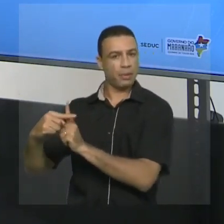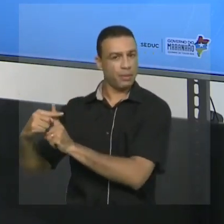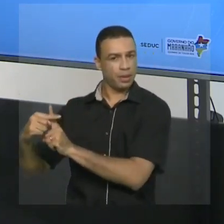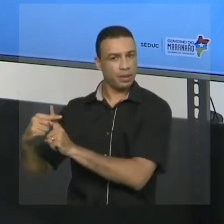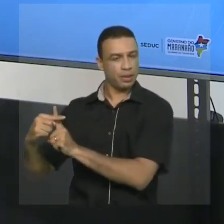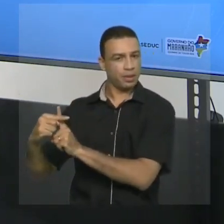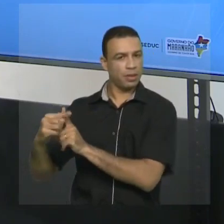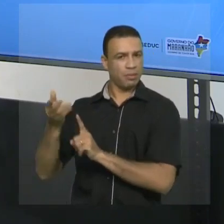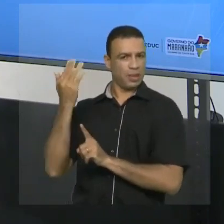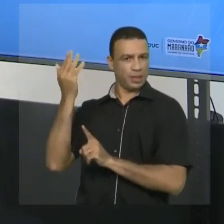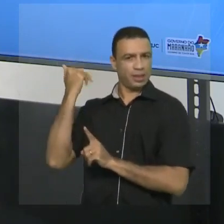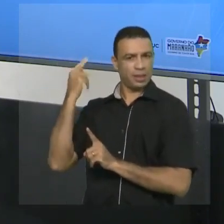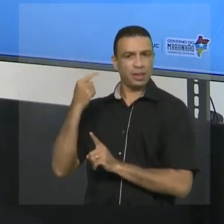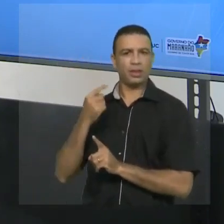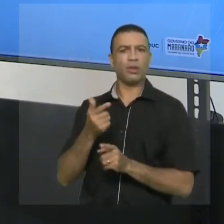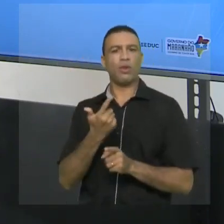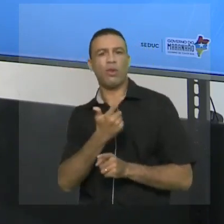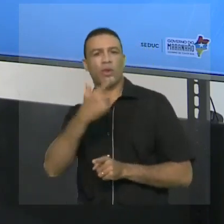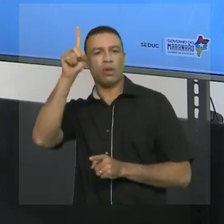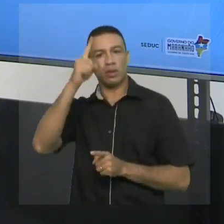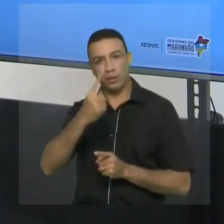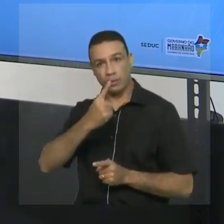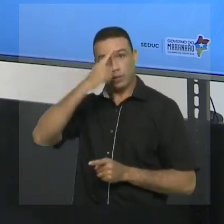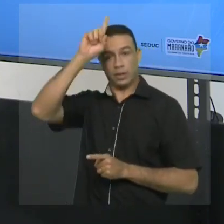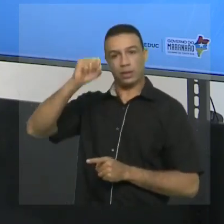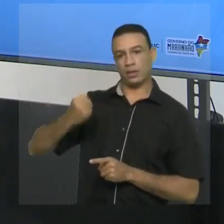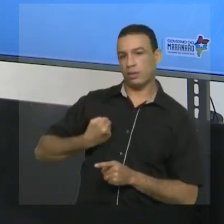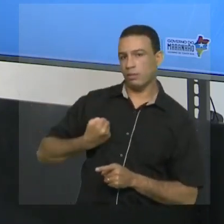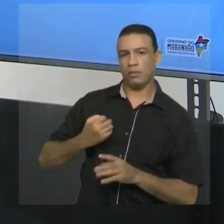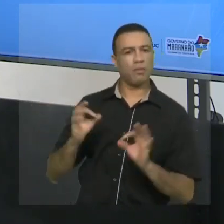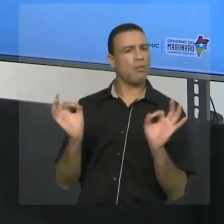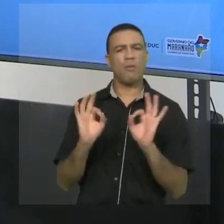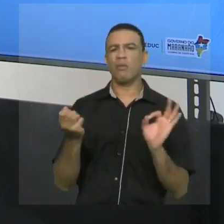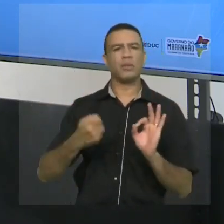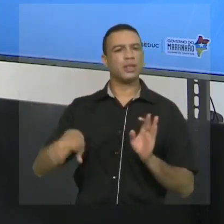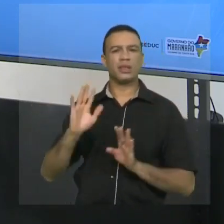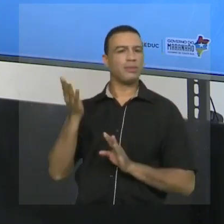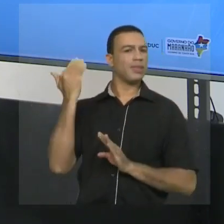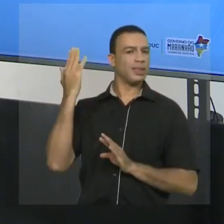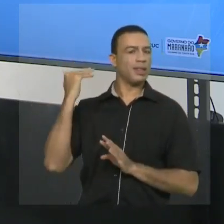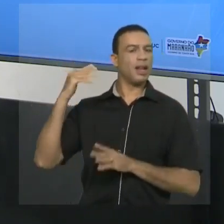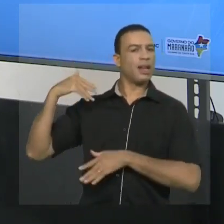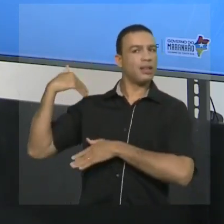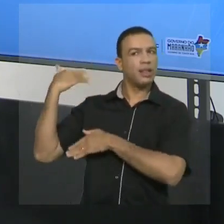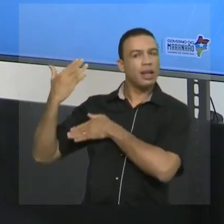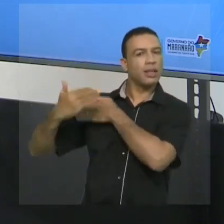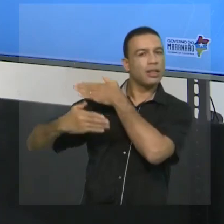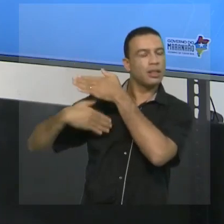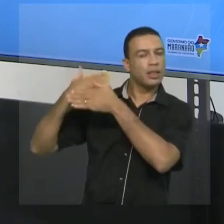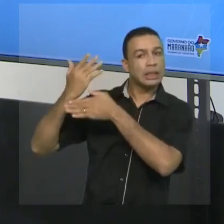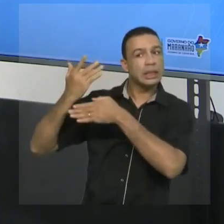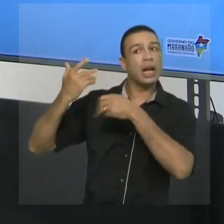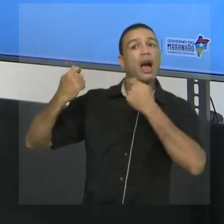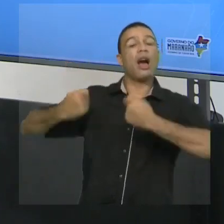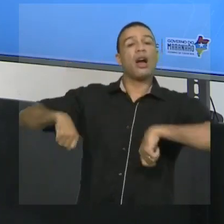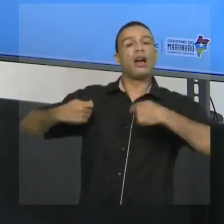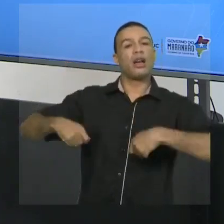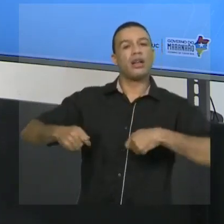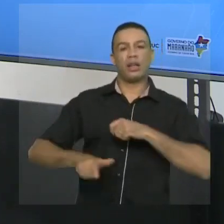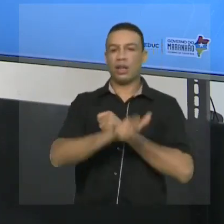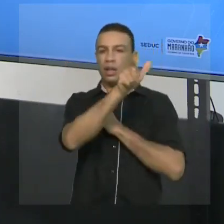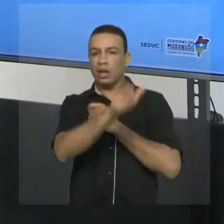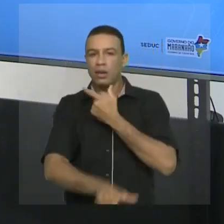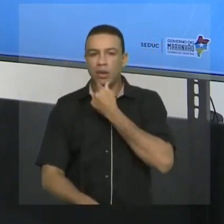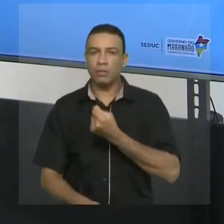necessidade de criar outros números. Mas algumas outras necessidades vão aparecer. E aí o homem tem necessidade de criar